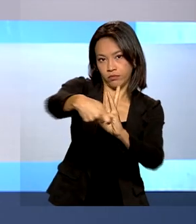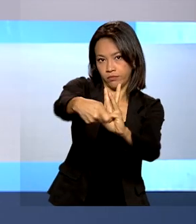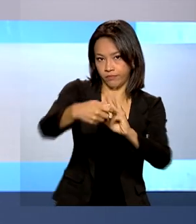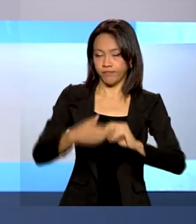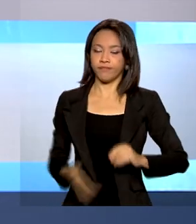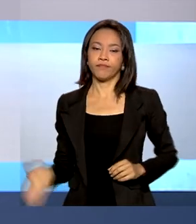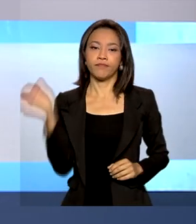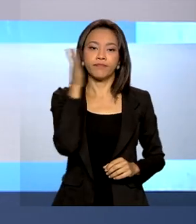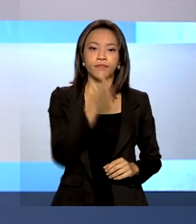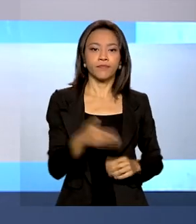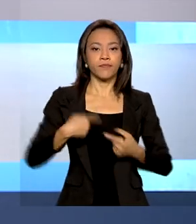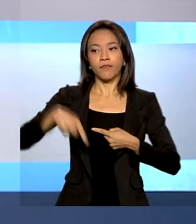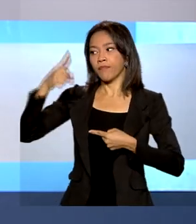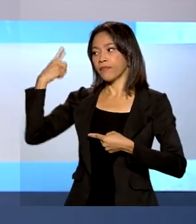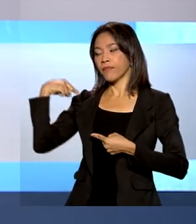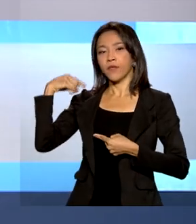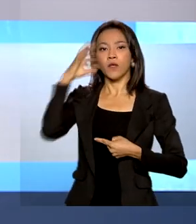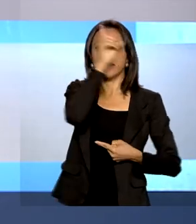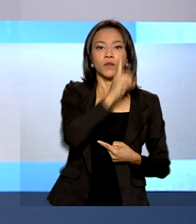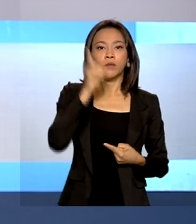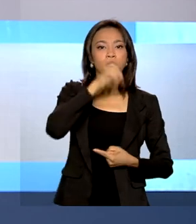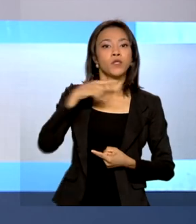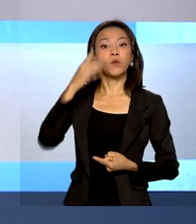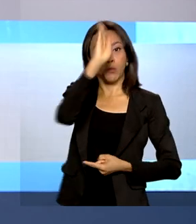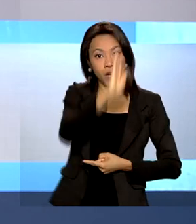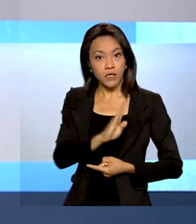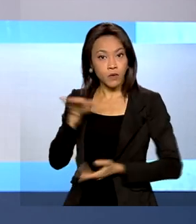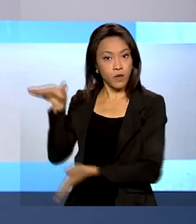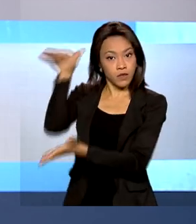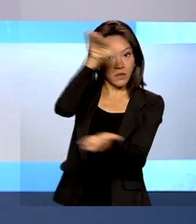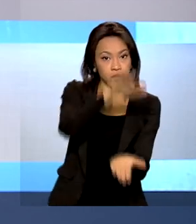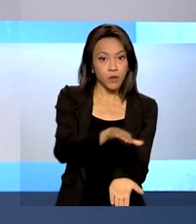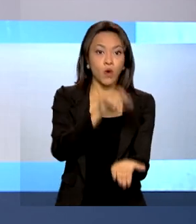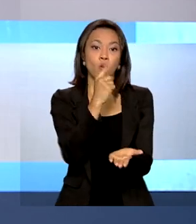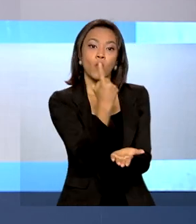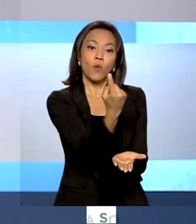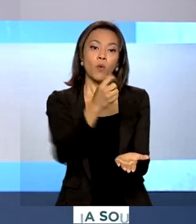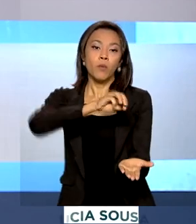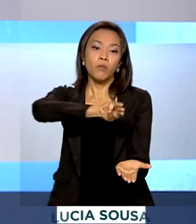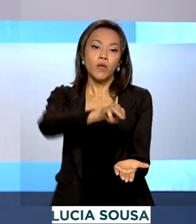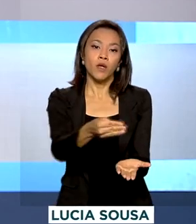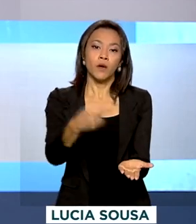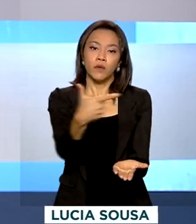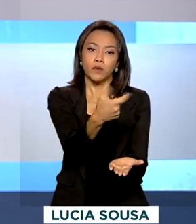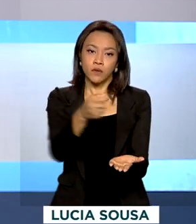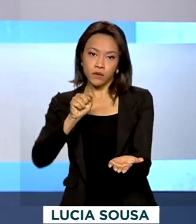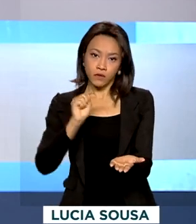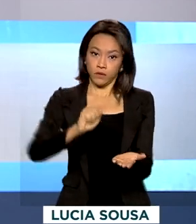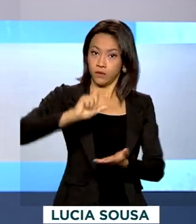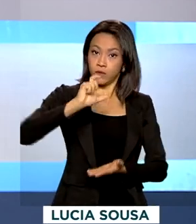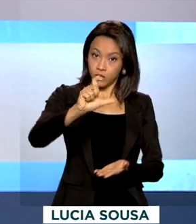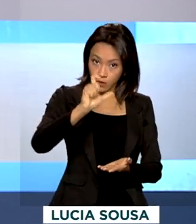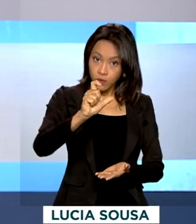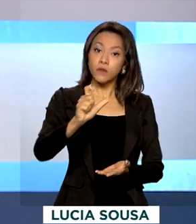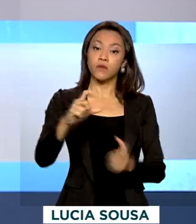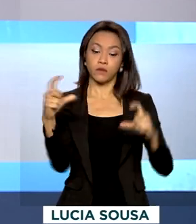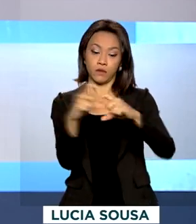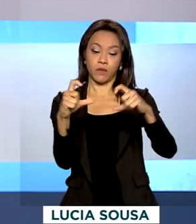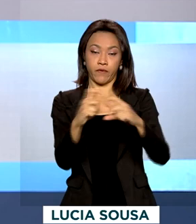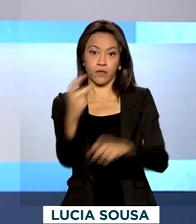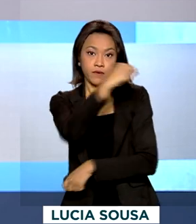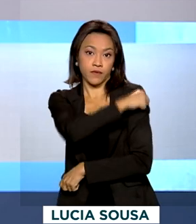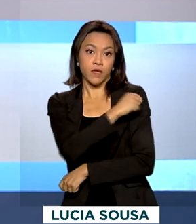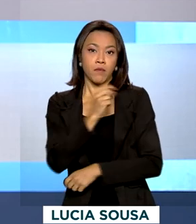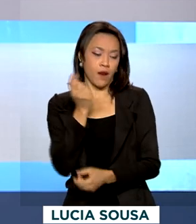Neste domingo, o Brasil recebeu mais 1 milhão e 200 mil doses de vacinas pediátricas da Pfizer para imunização